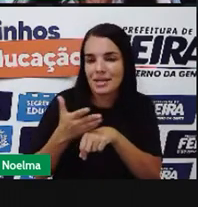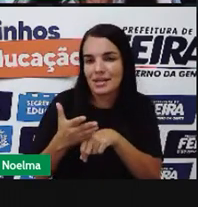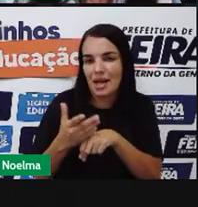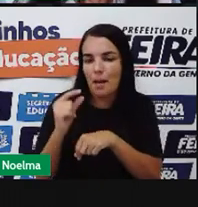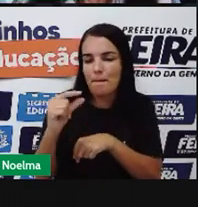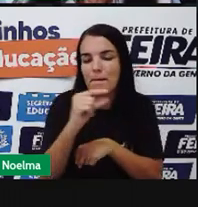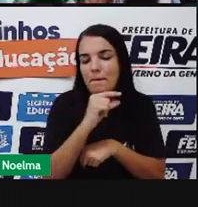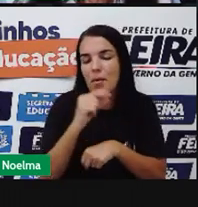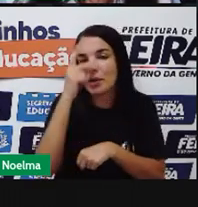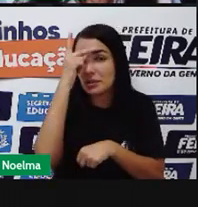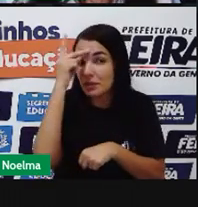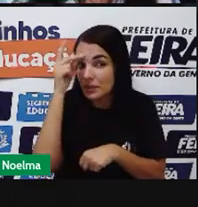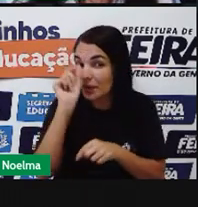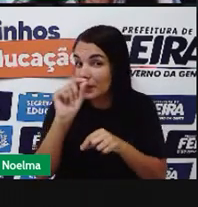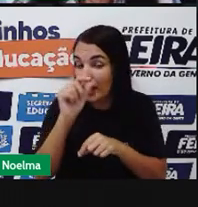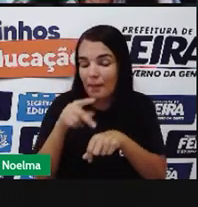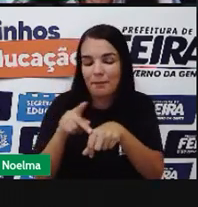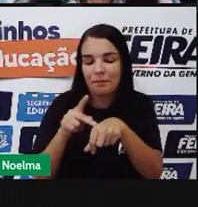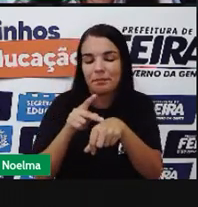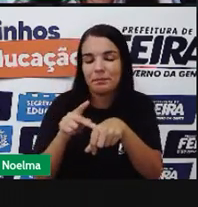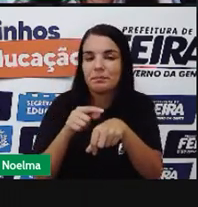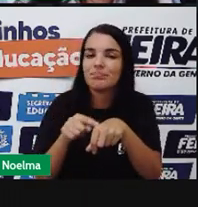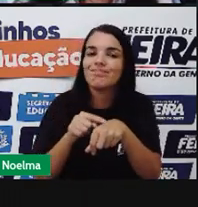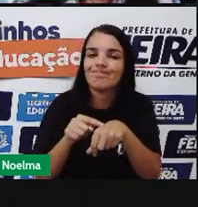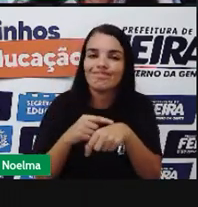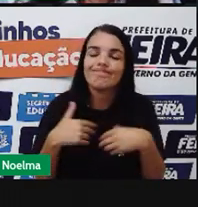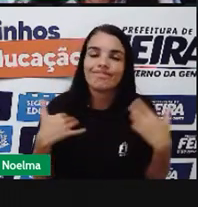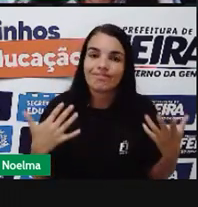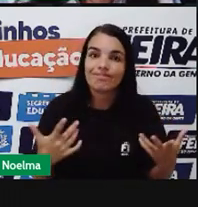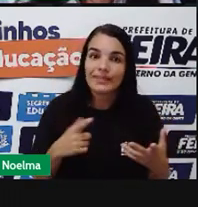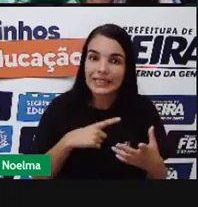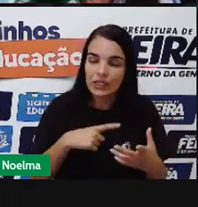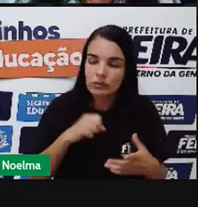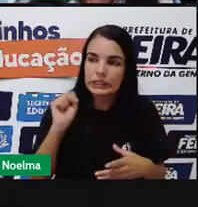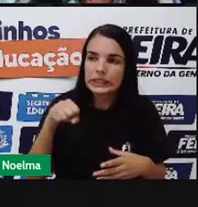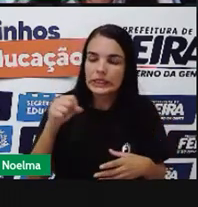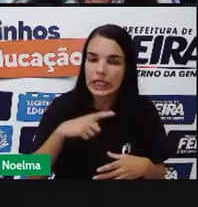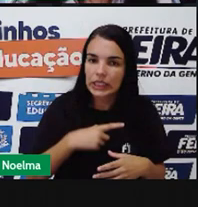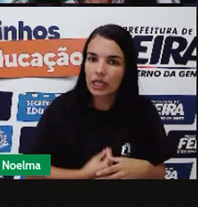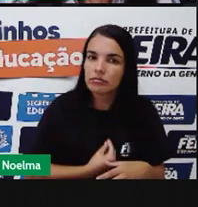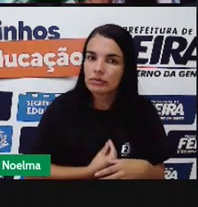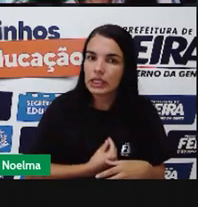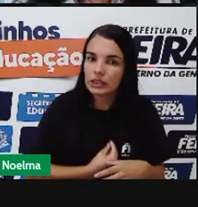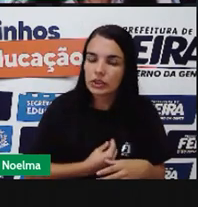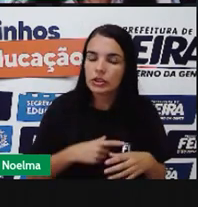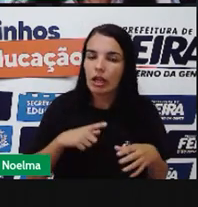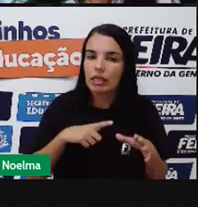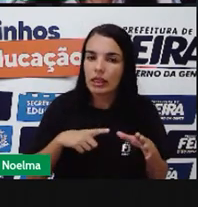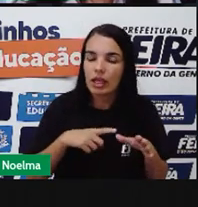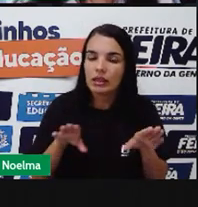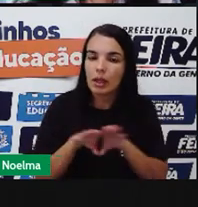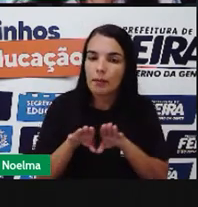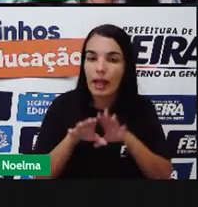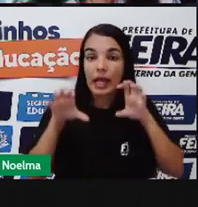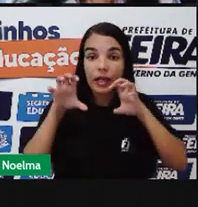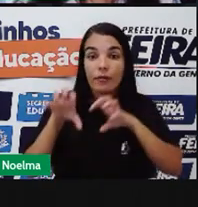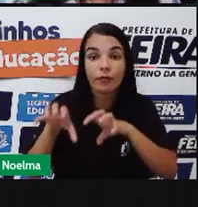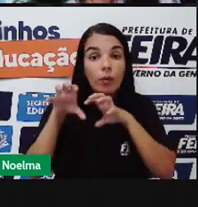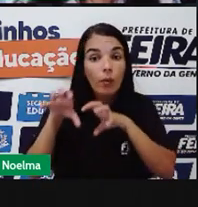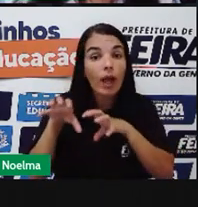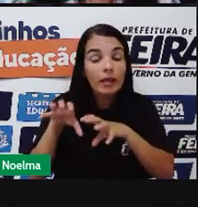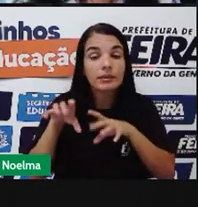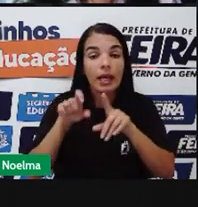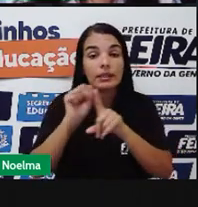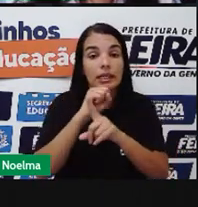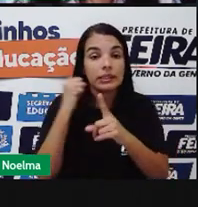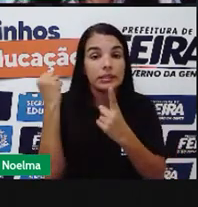De cor negra Então daí A gente já vê Que sim O preconceito Ele influencia Na desigualdade social Uma vez que